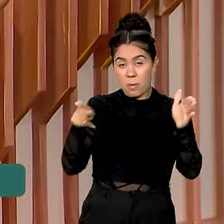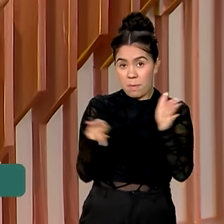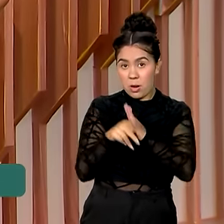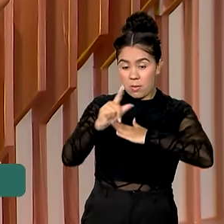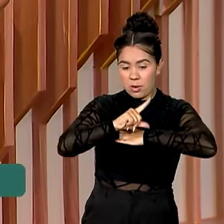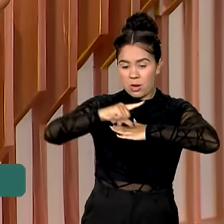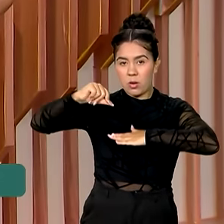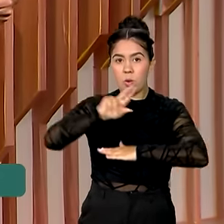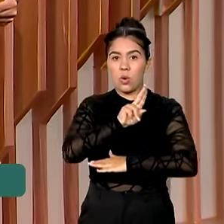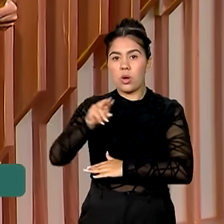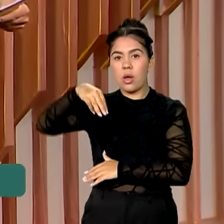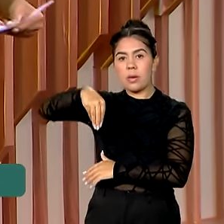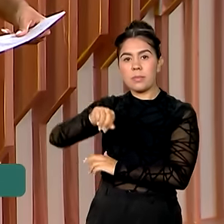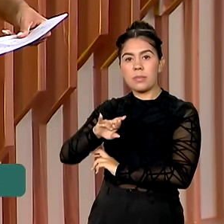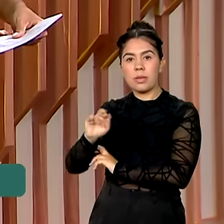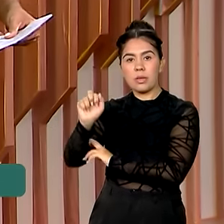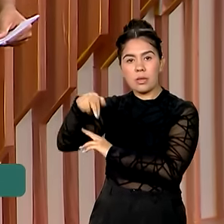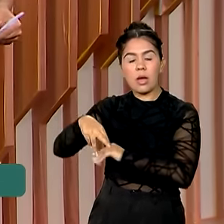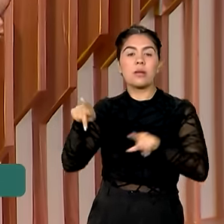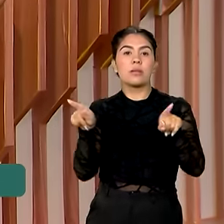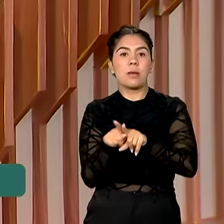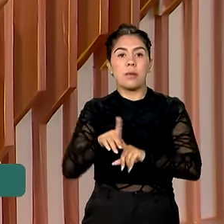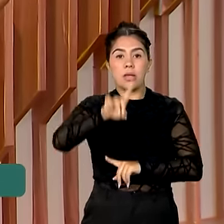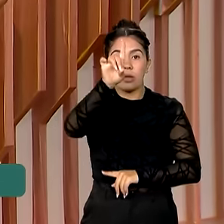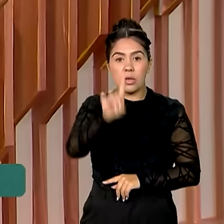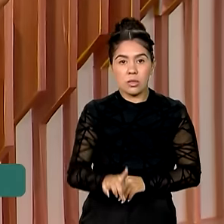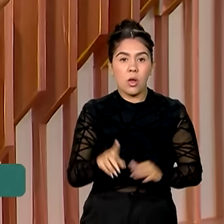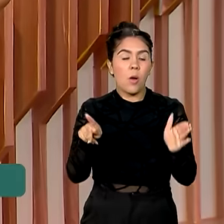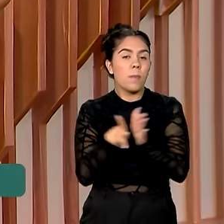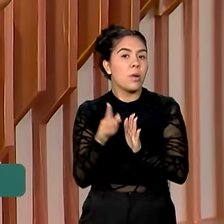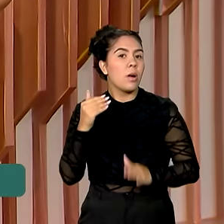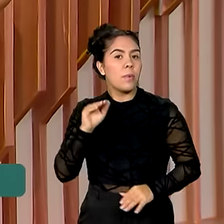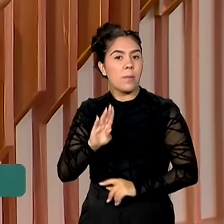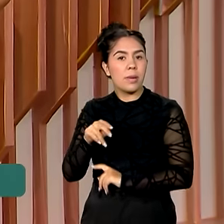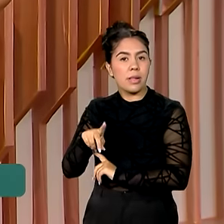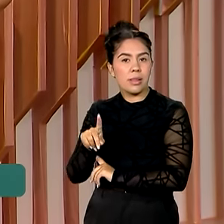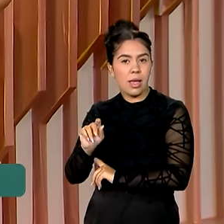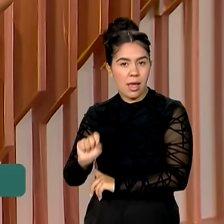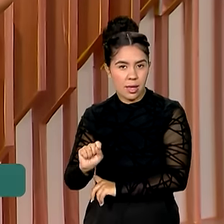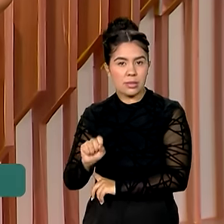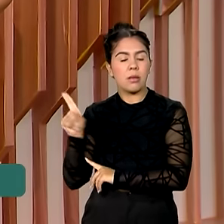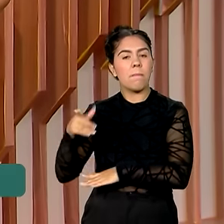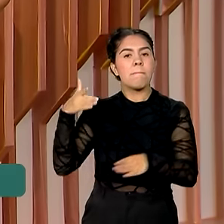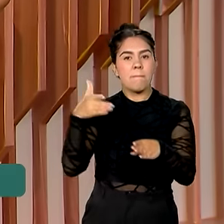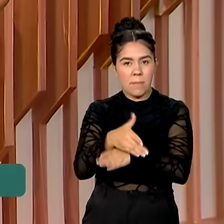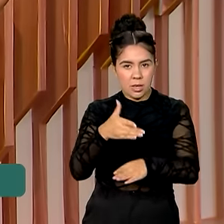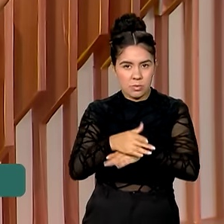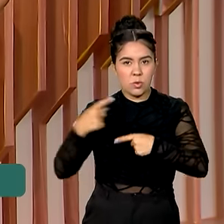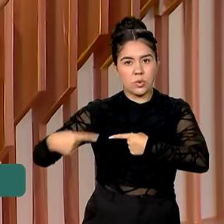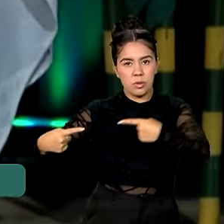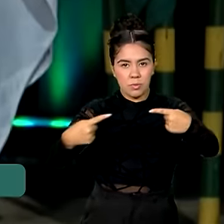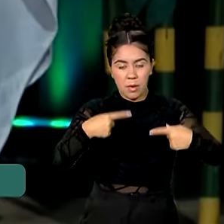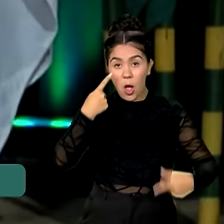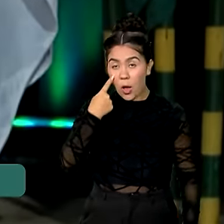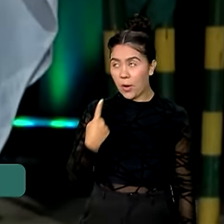Miriam Belchior, e a diretora socioambiental do BNDES, Tereza Campelo, participaram dos debates.